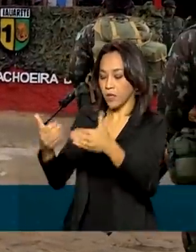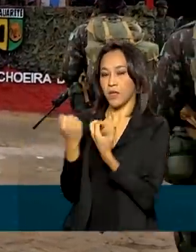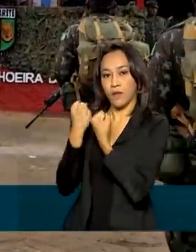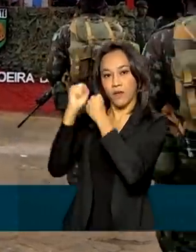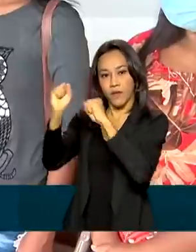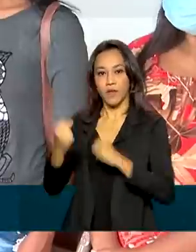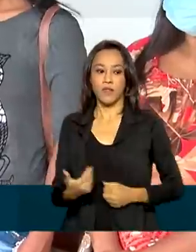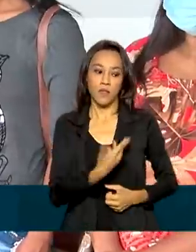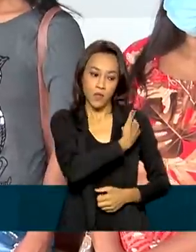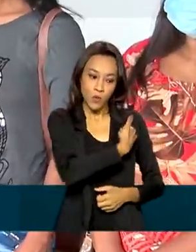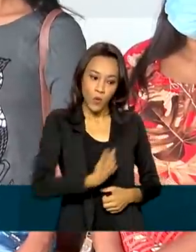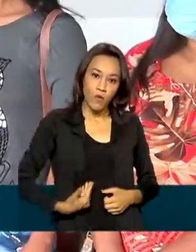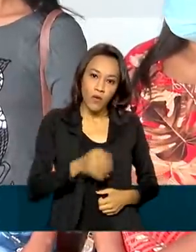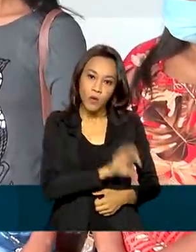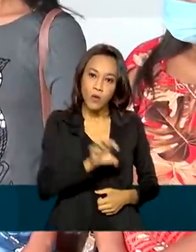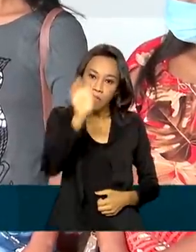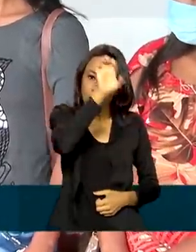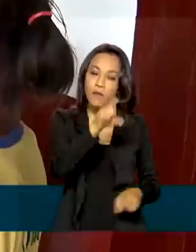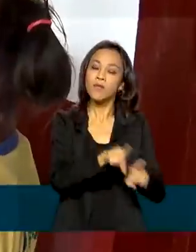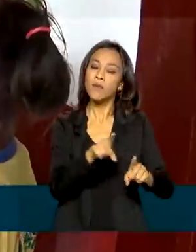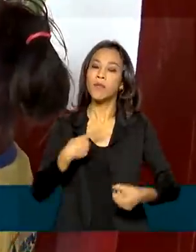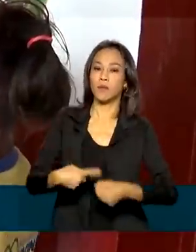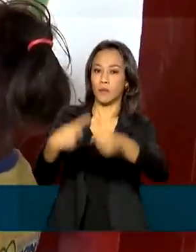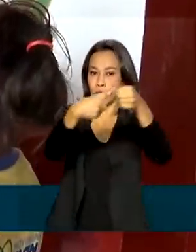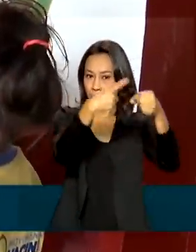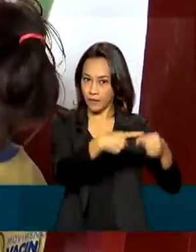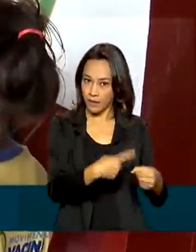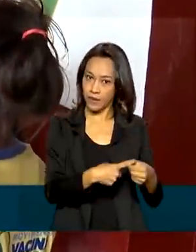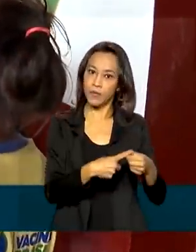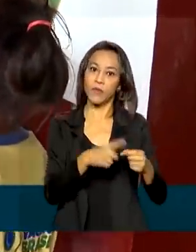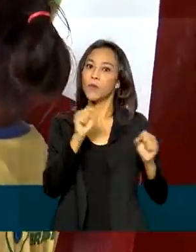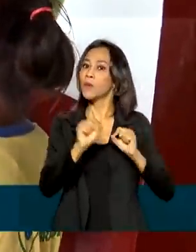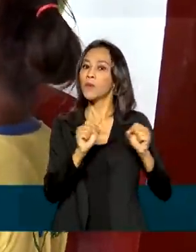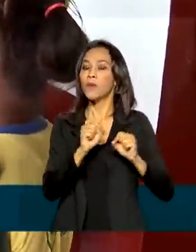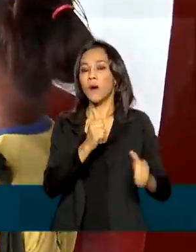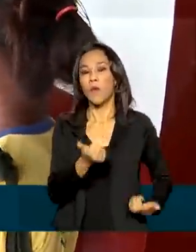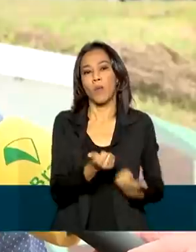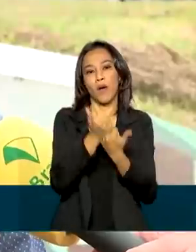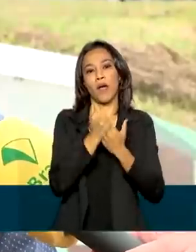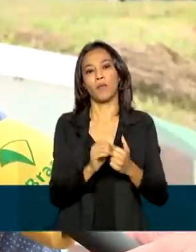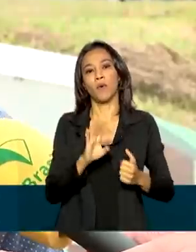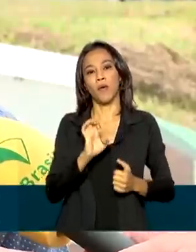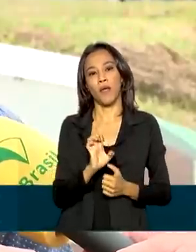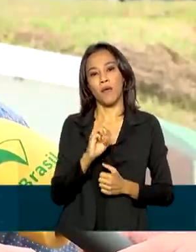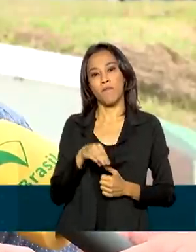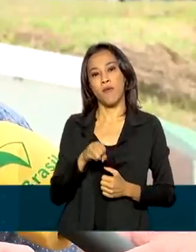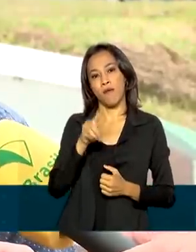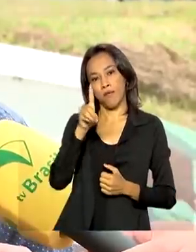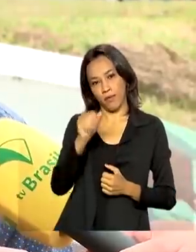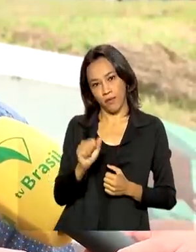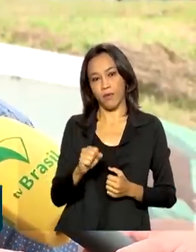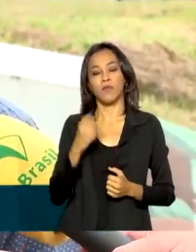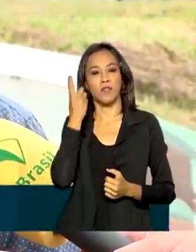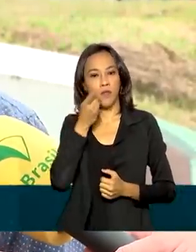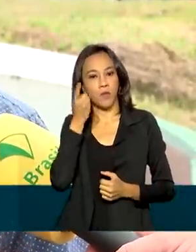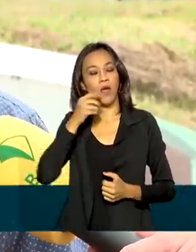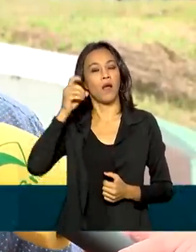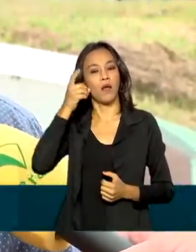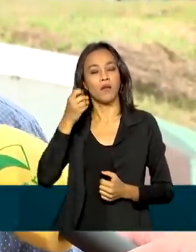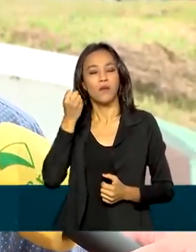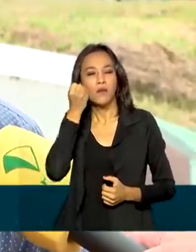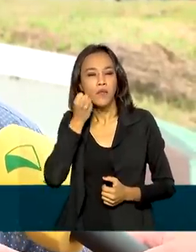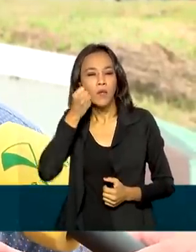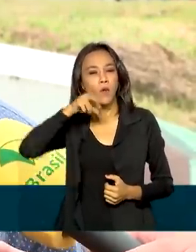Defesa e os governos estaduais e municipais, com base em emendas parlamentares. Dá assistência à população